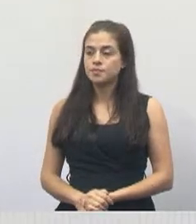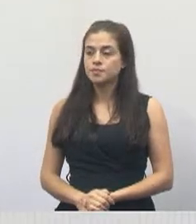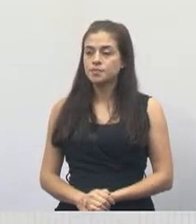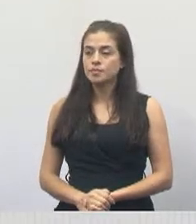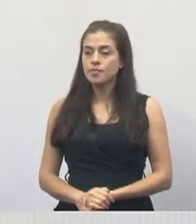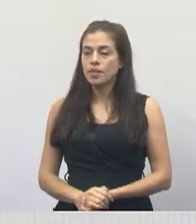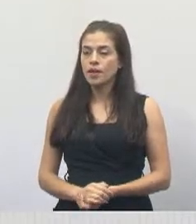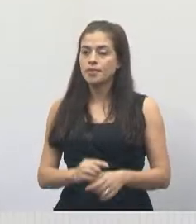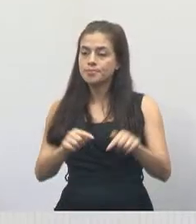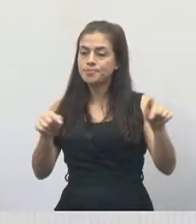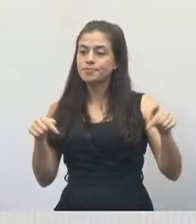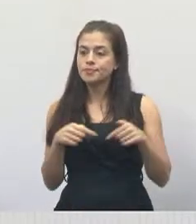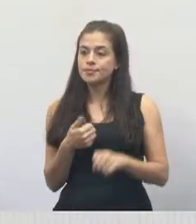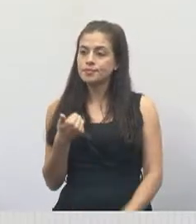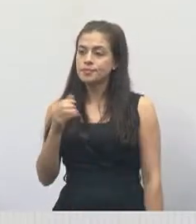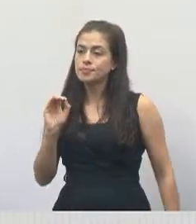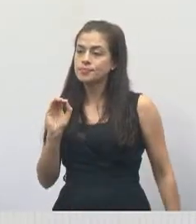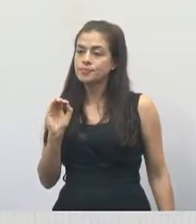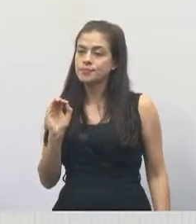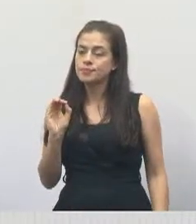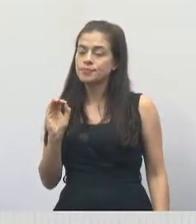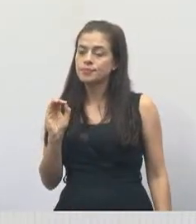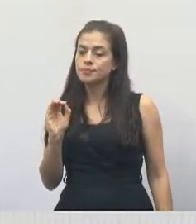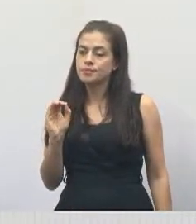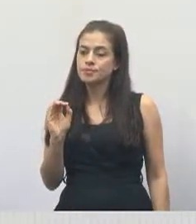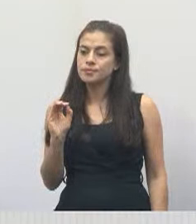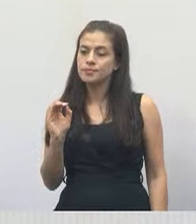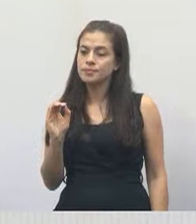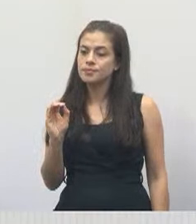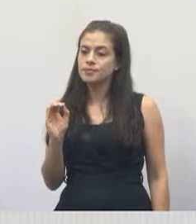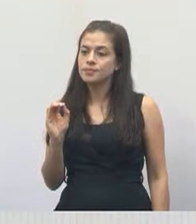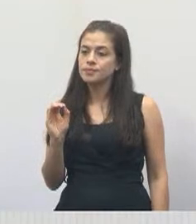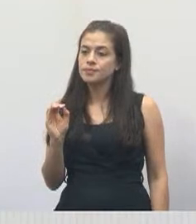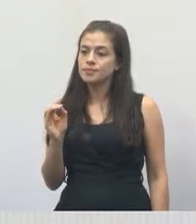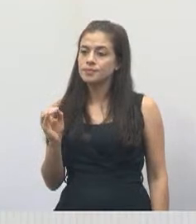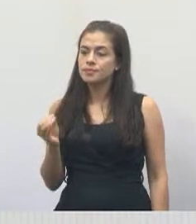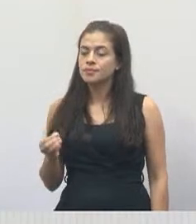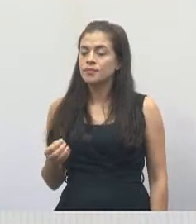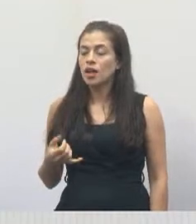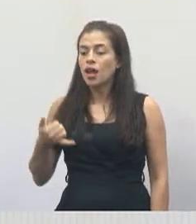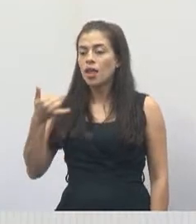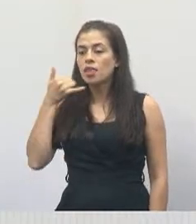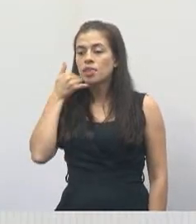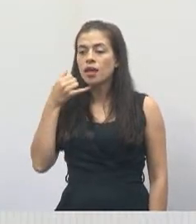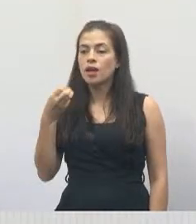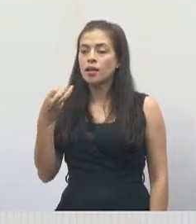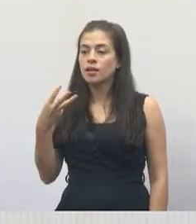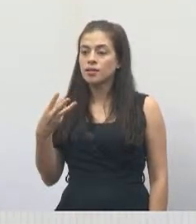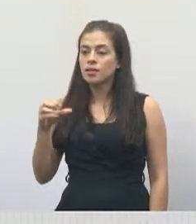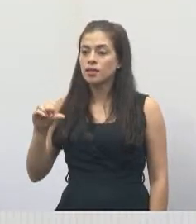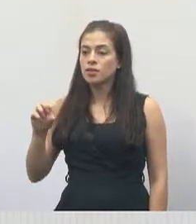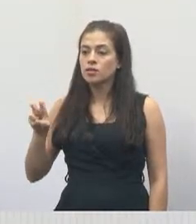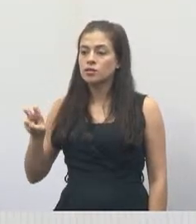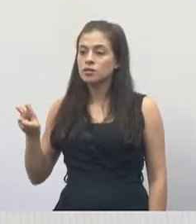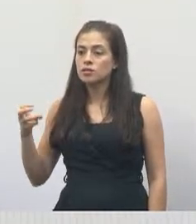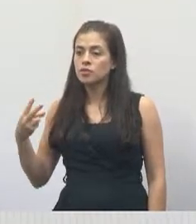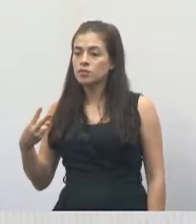Cabinete 10. Número do gabinete 3955-2206.